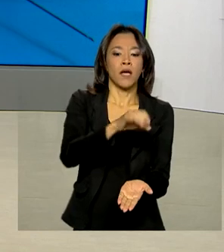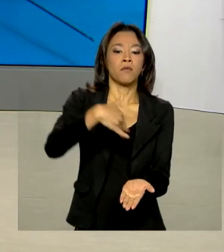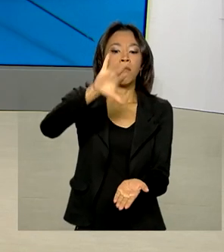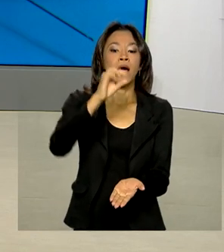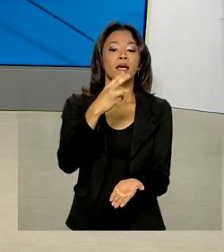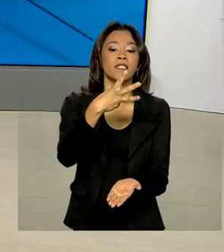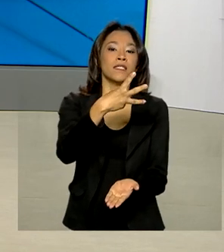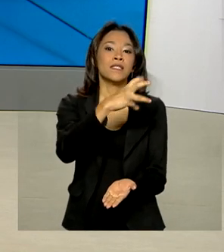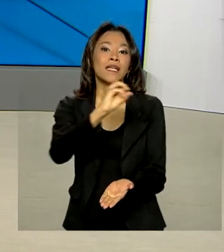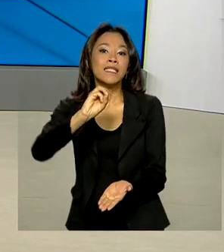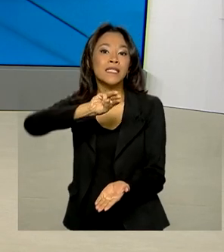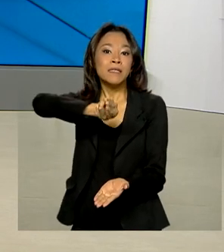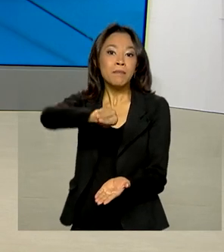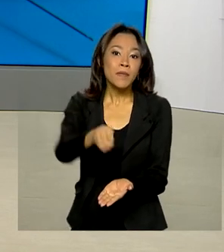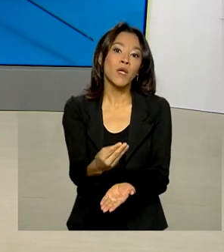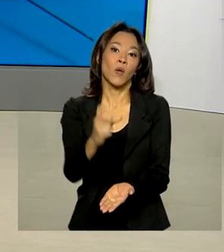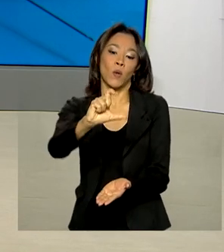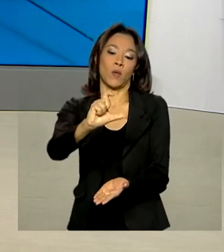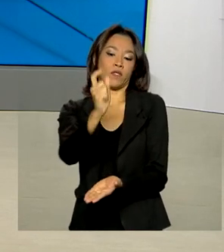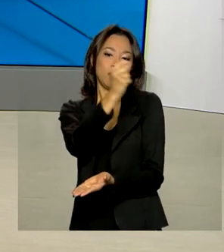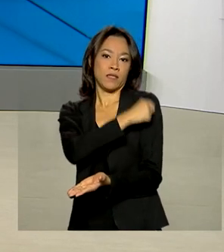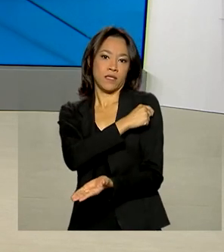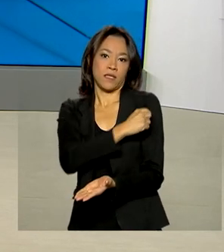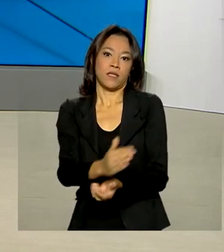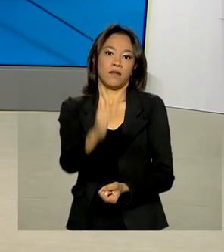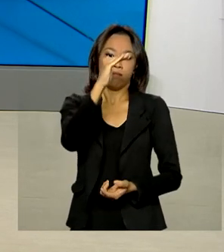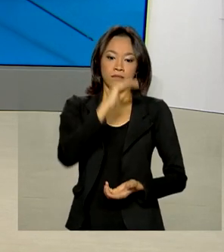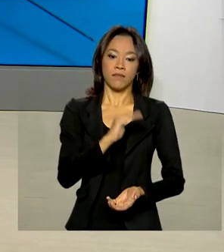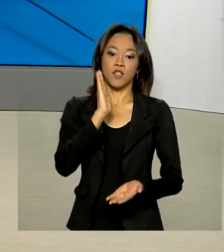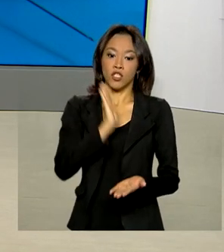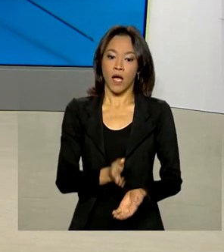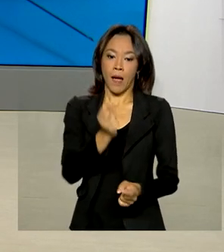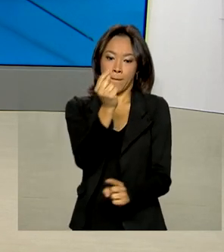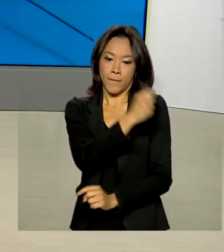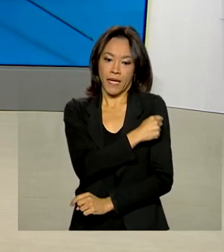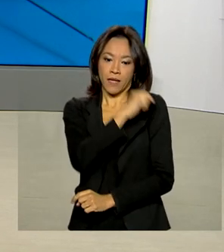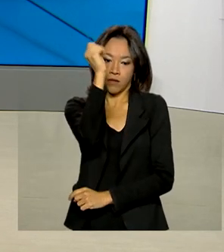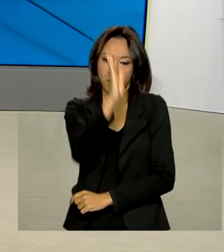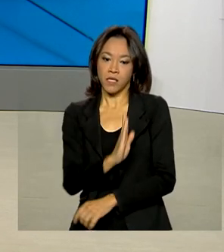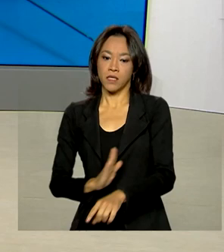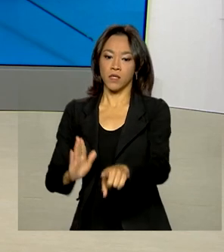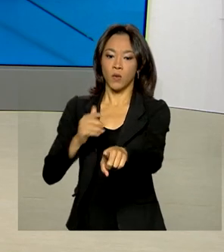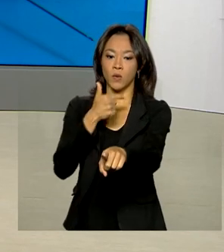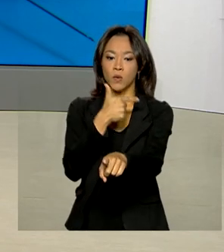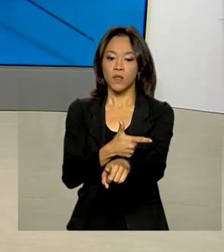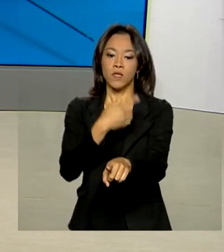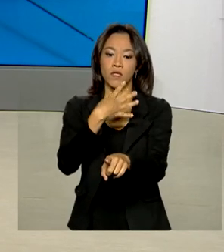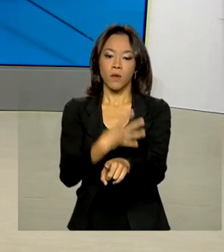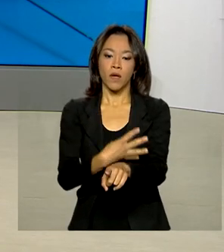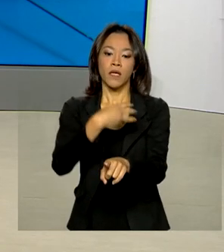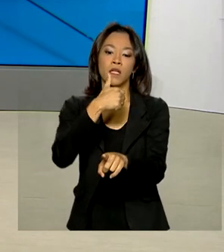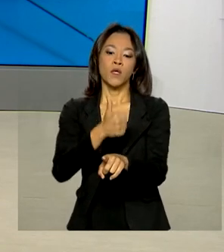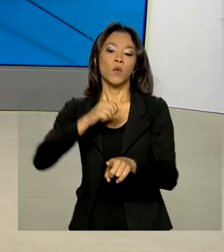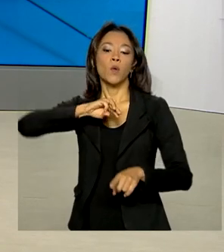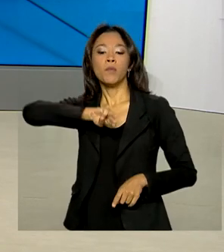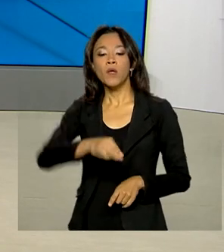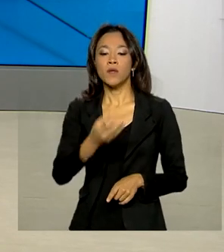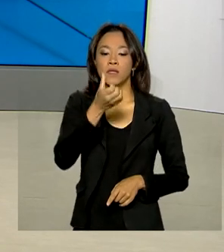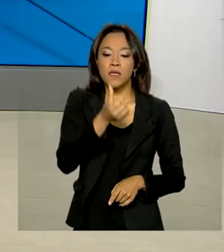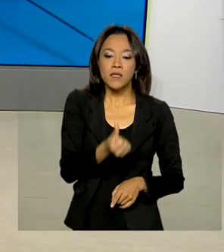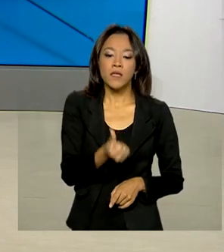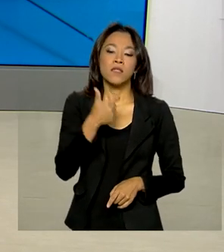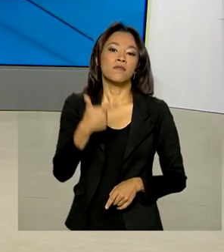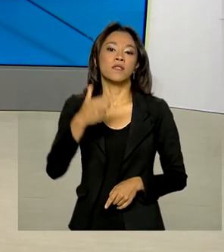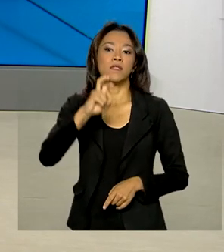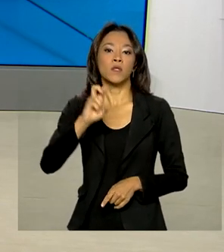milhões de doses de vacinas contra a Covid. As doses aplicadas ultrapassam 241 milhões e 625